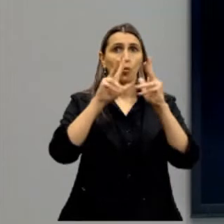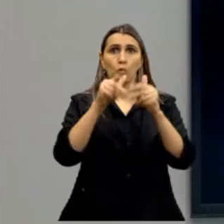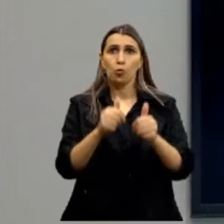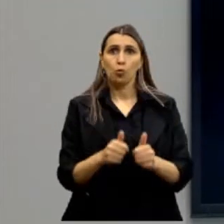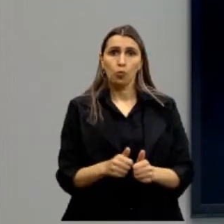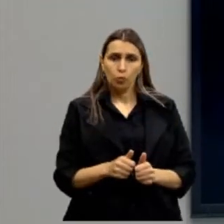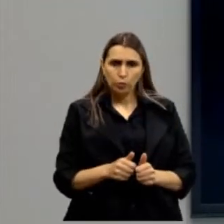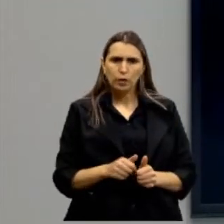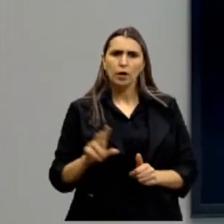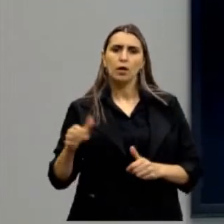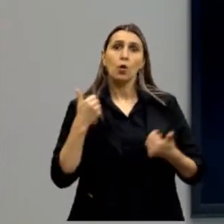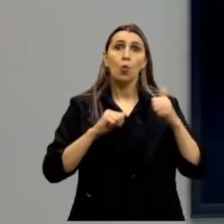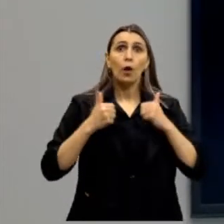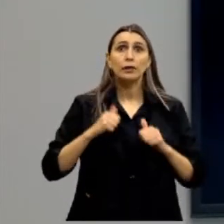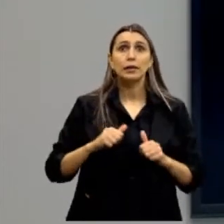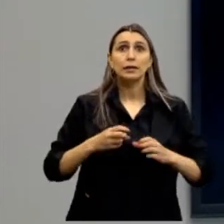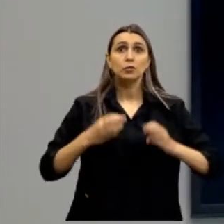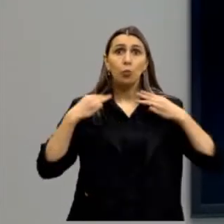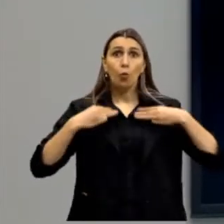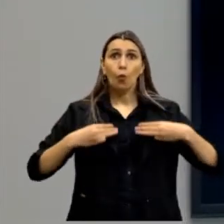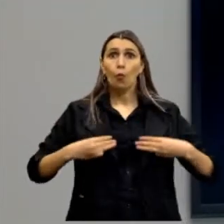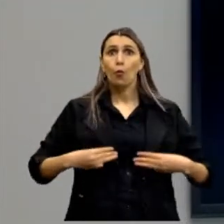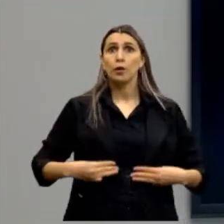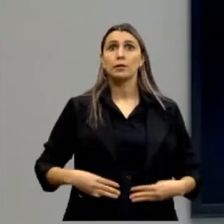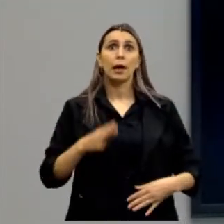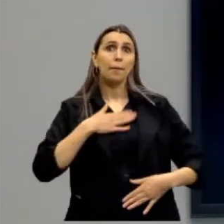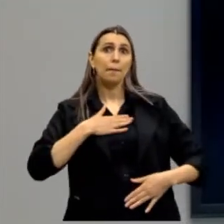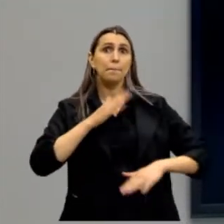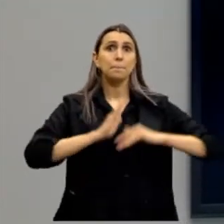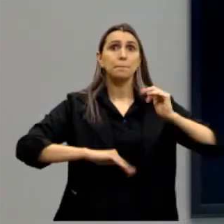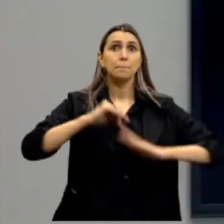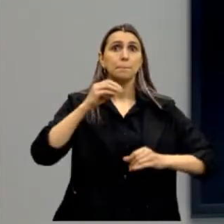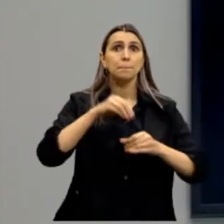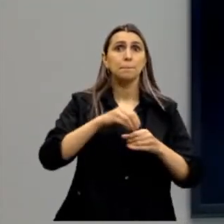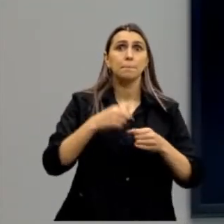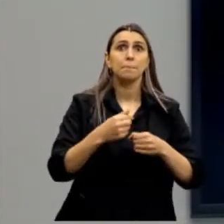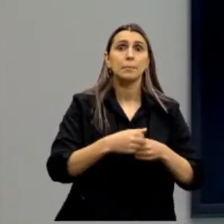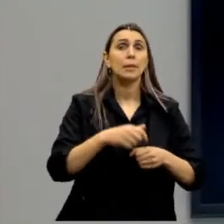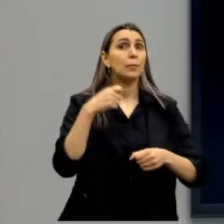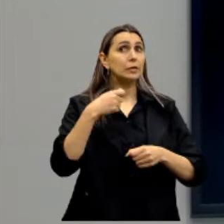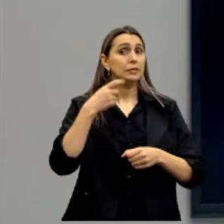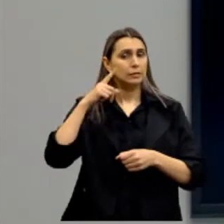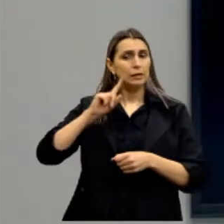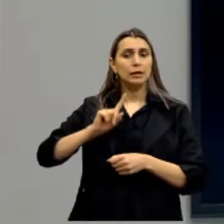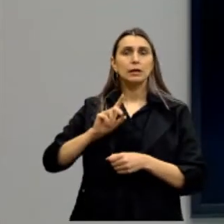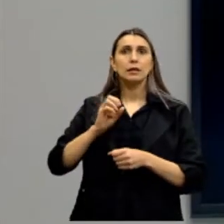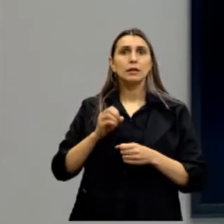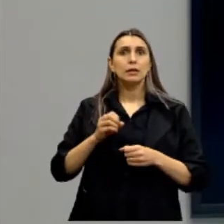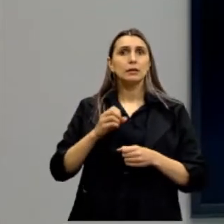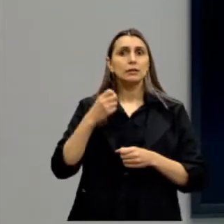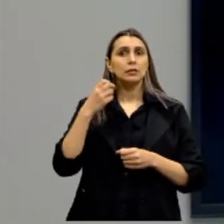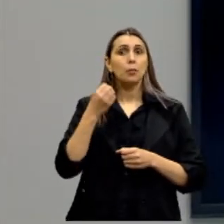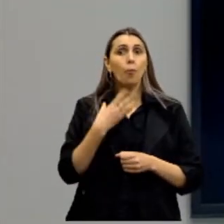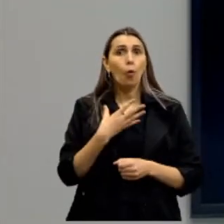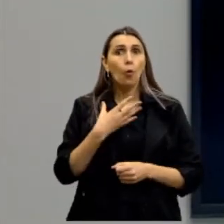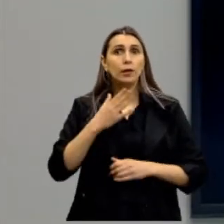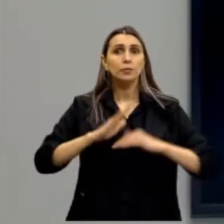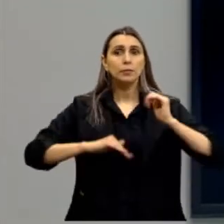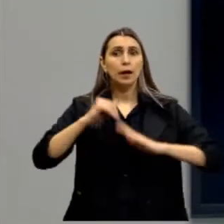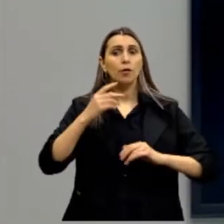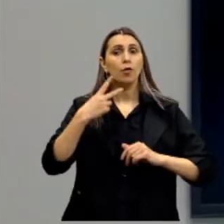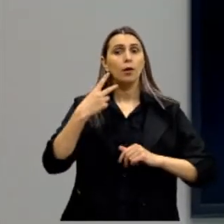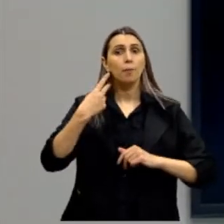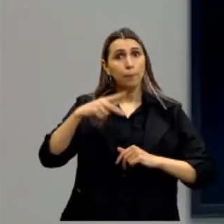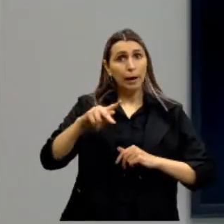virtudes são qualidades morais, então as minhas ações dentro da polis têm que ser voltadas, devem ser boas ações voltadas